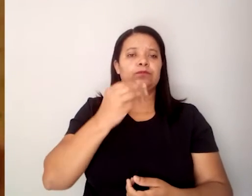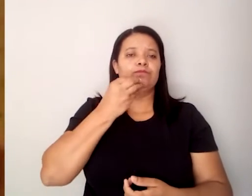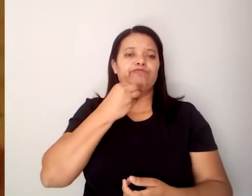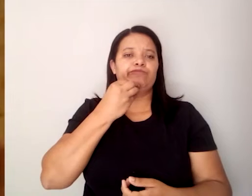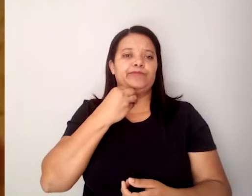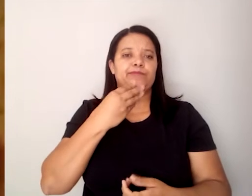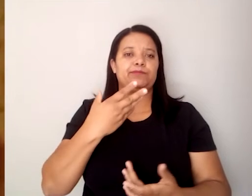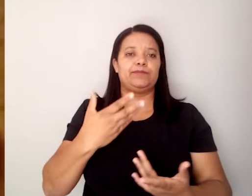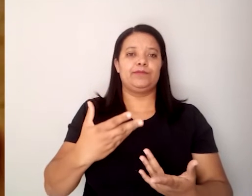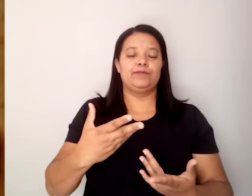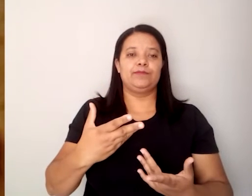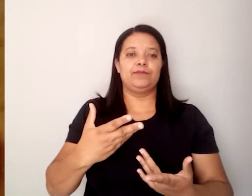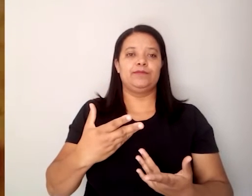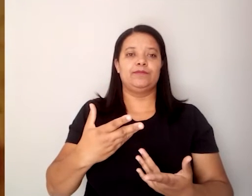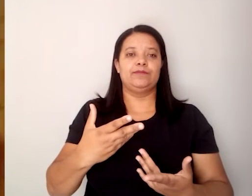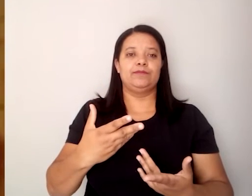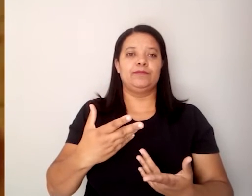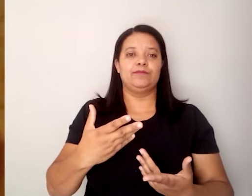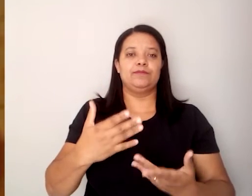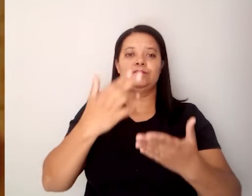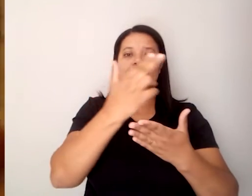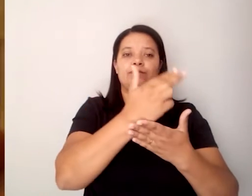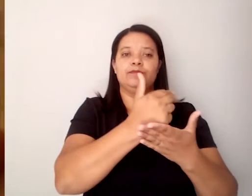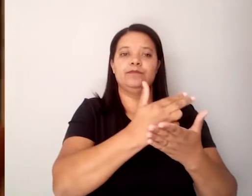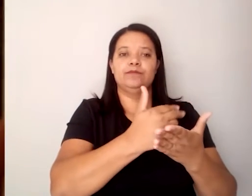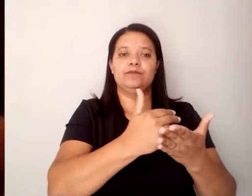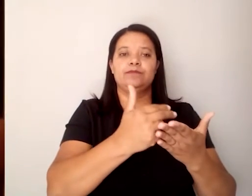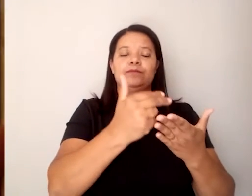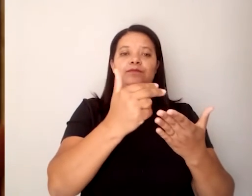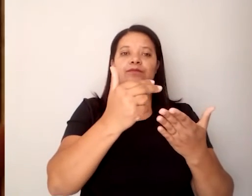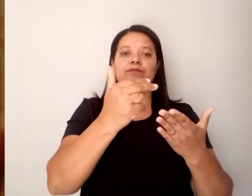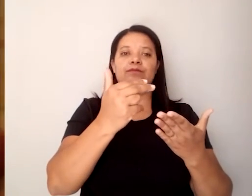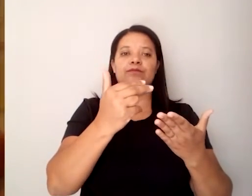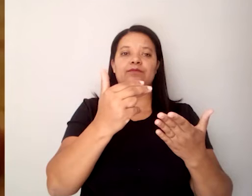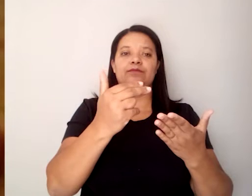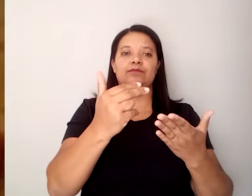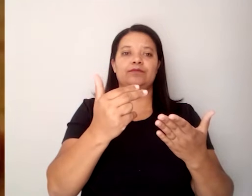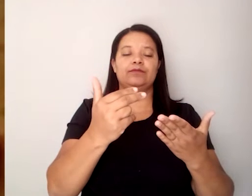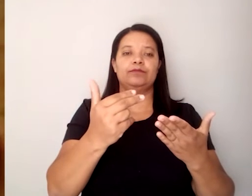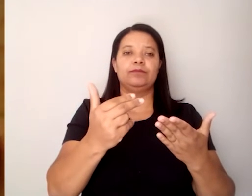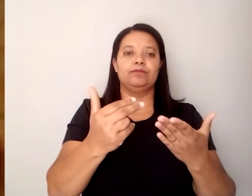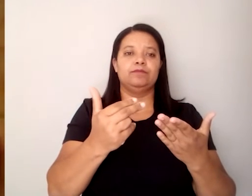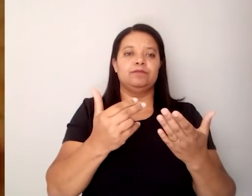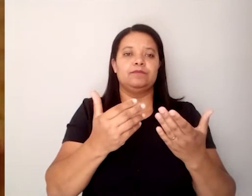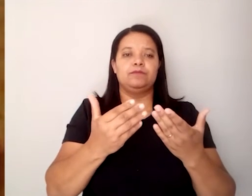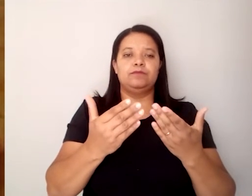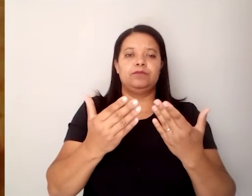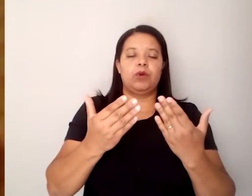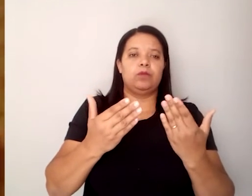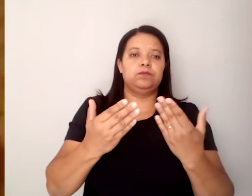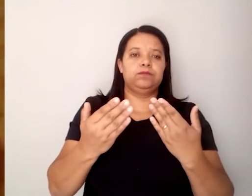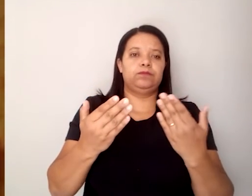pelo grafismo, por ser um diagrama, por se assim, assemelhar mais